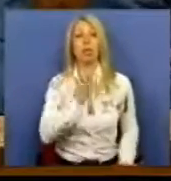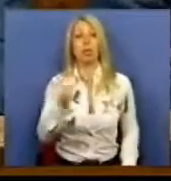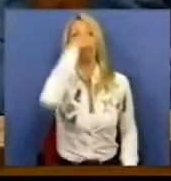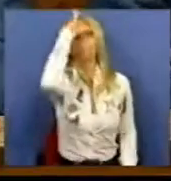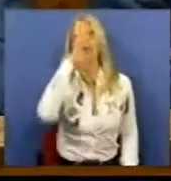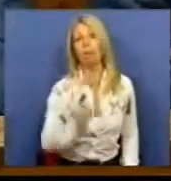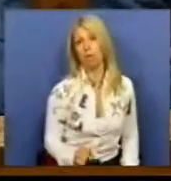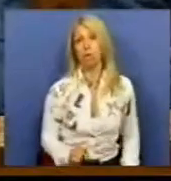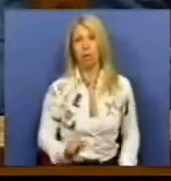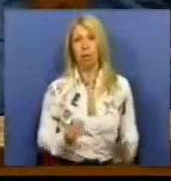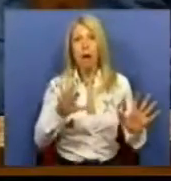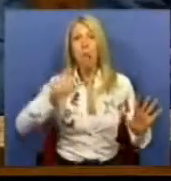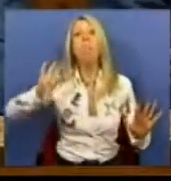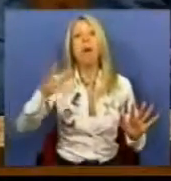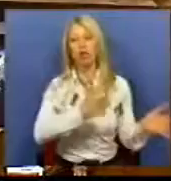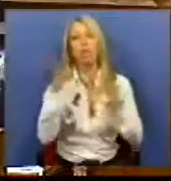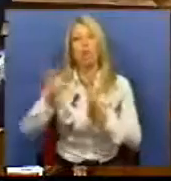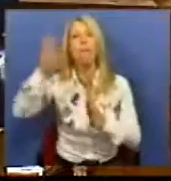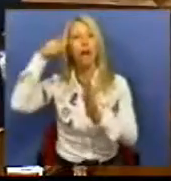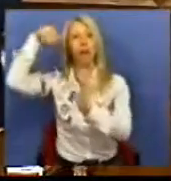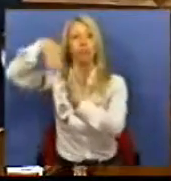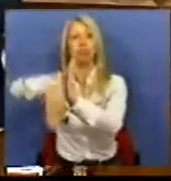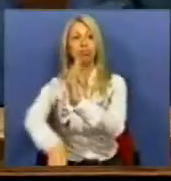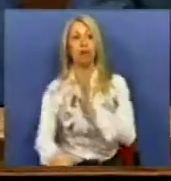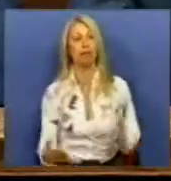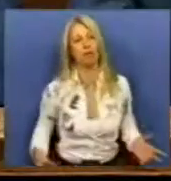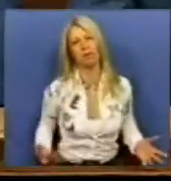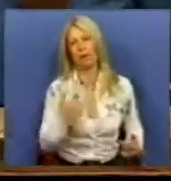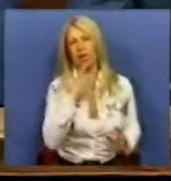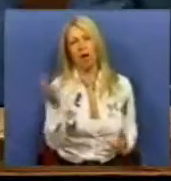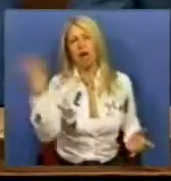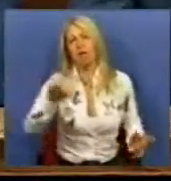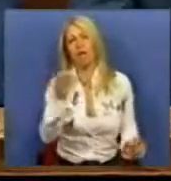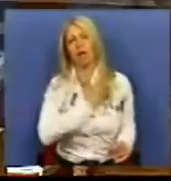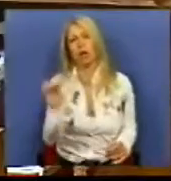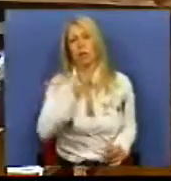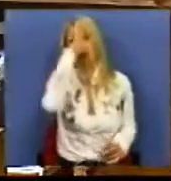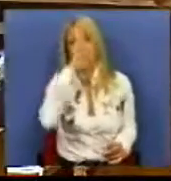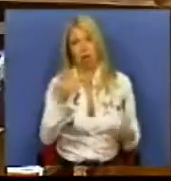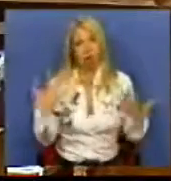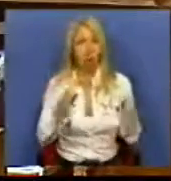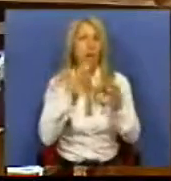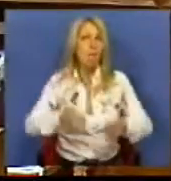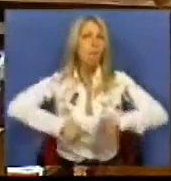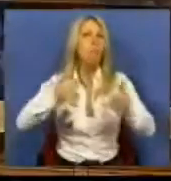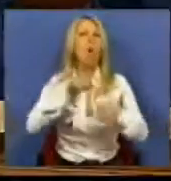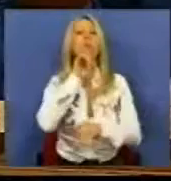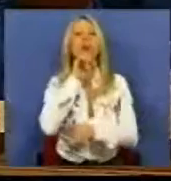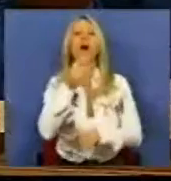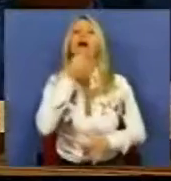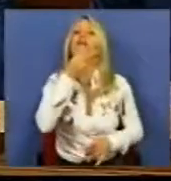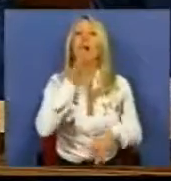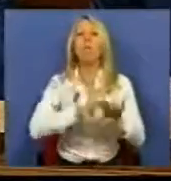nomeadamente, enquanto o país se afundava. E não venha, Sr. Primeiro-Ministro, e esta é uma excelente oportunidade, falar da taxação dos bónus,